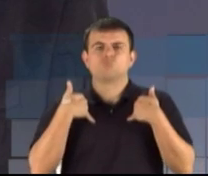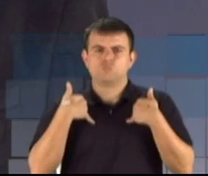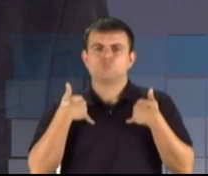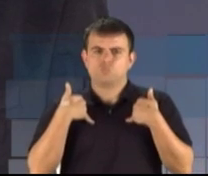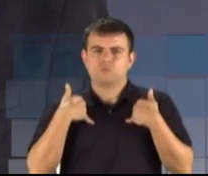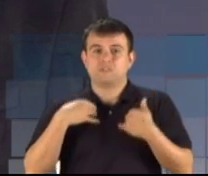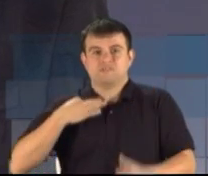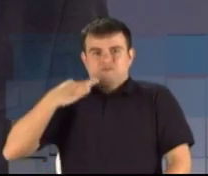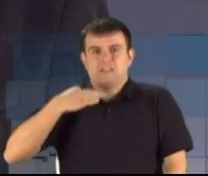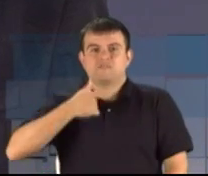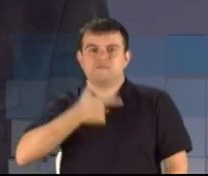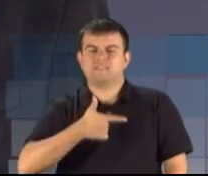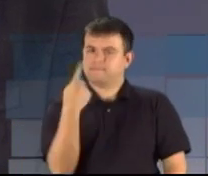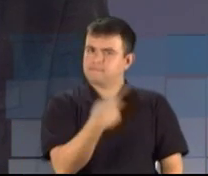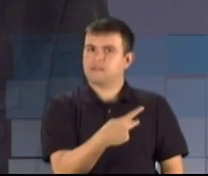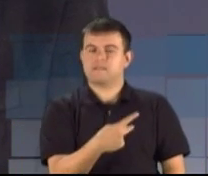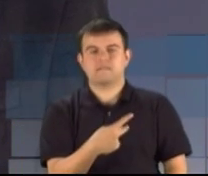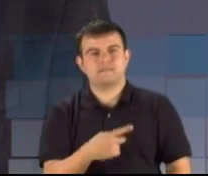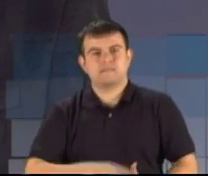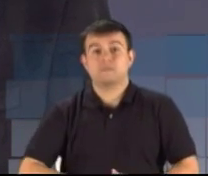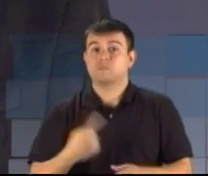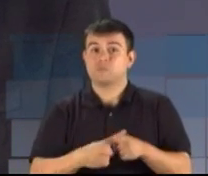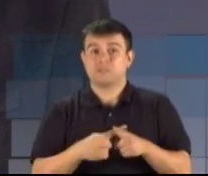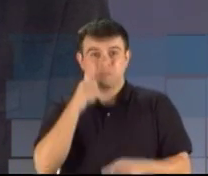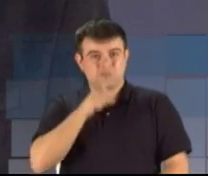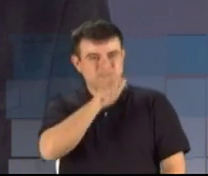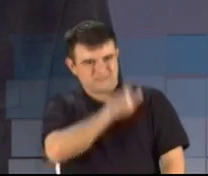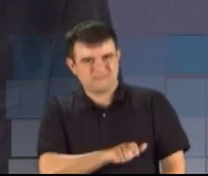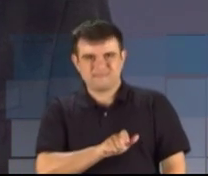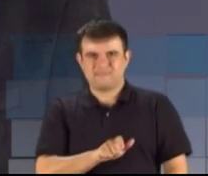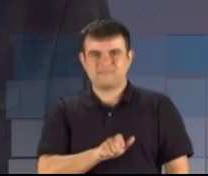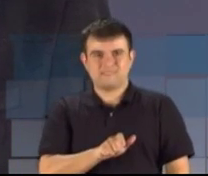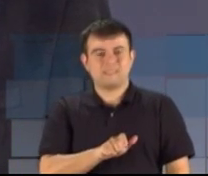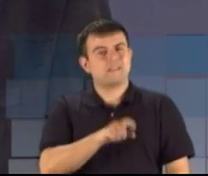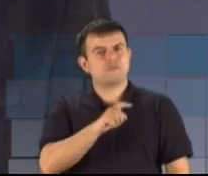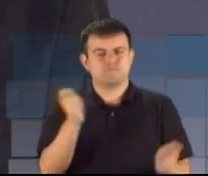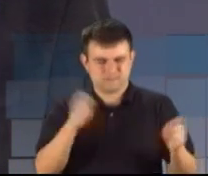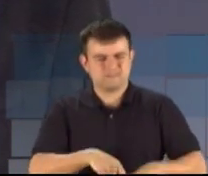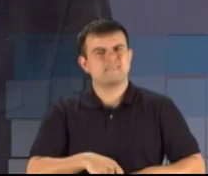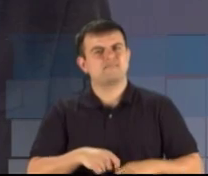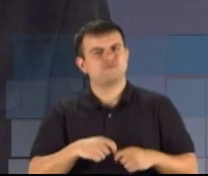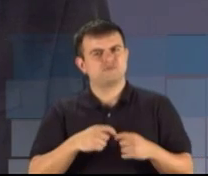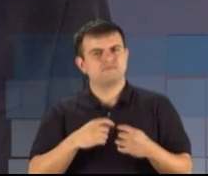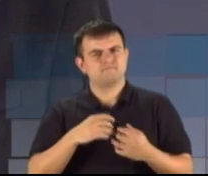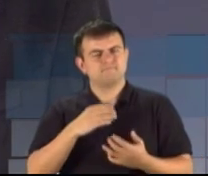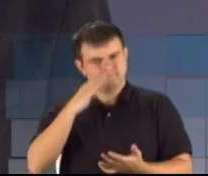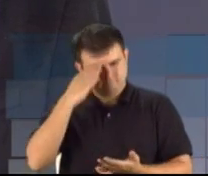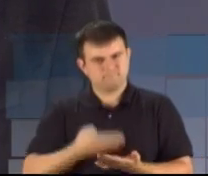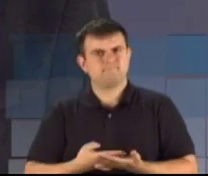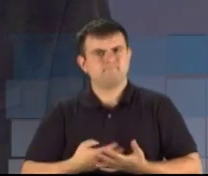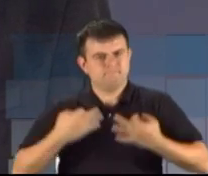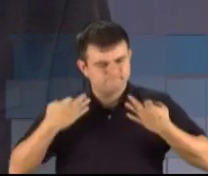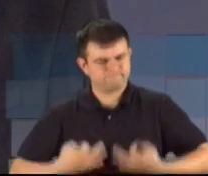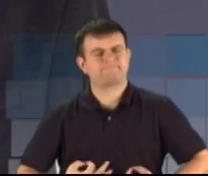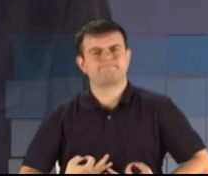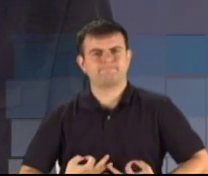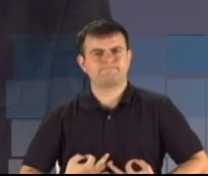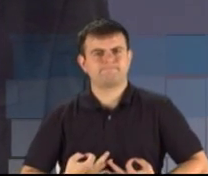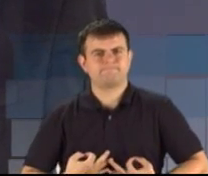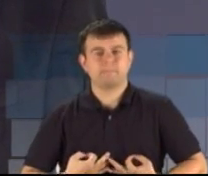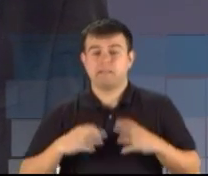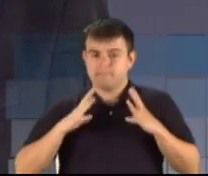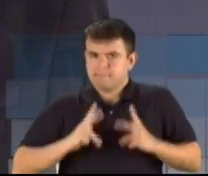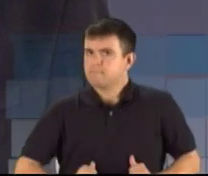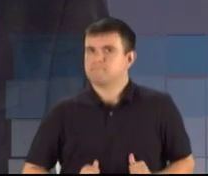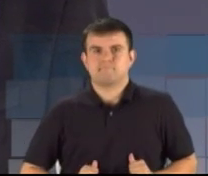candidato a vice por se tratar de uma mulher competente, honesta, ficha limpa. Uma das maiores e melhores